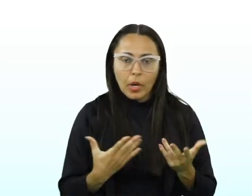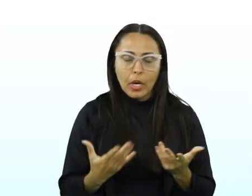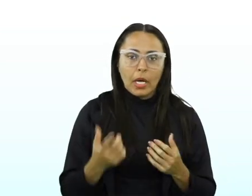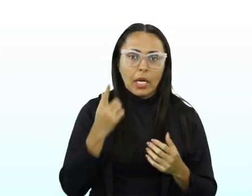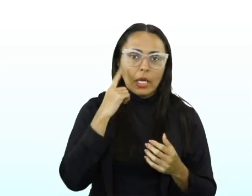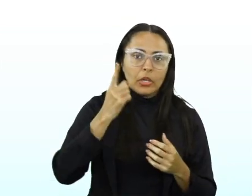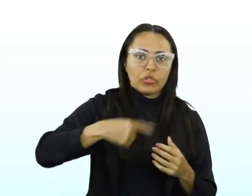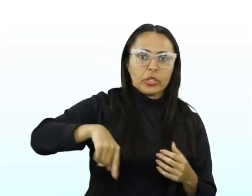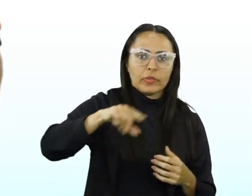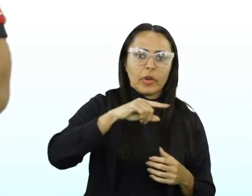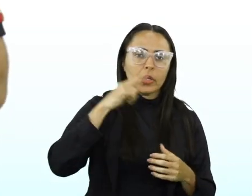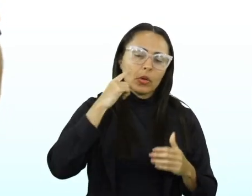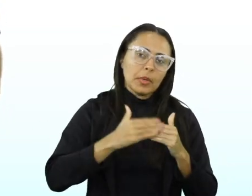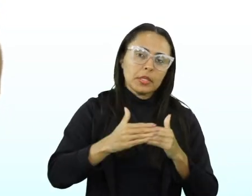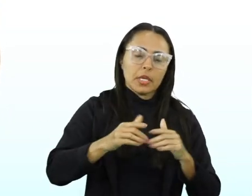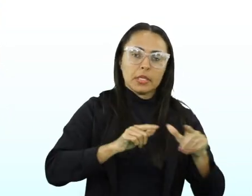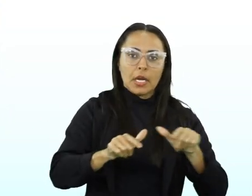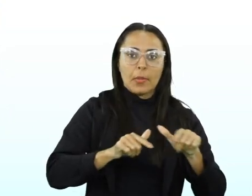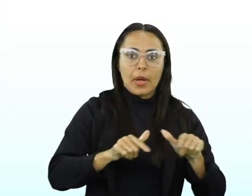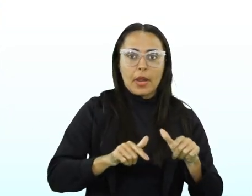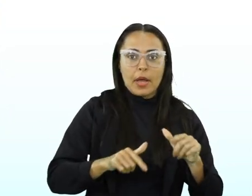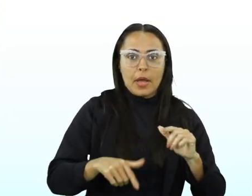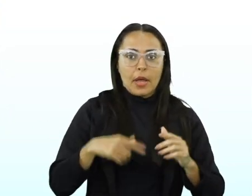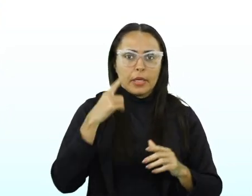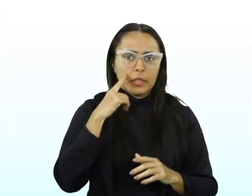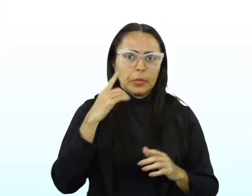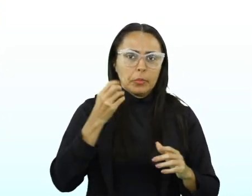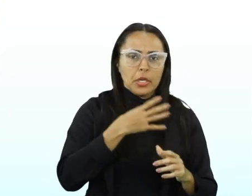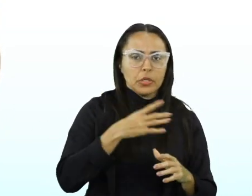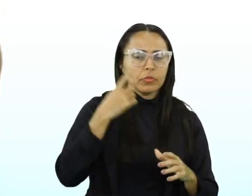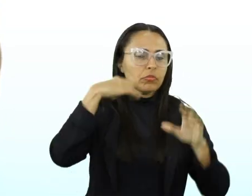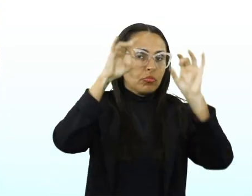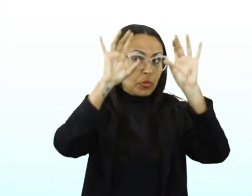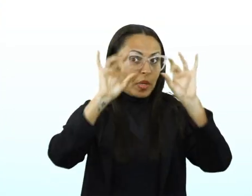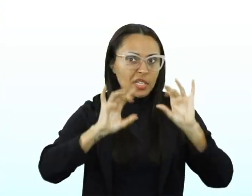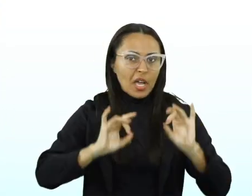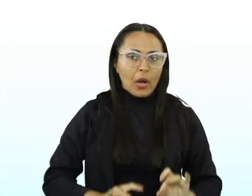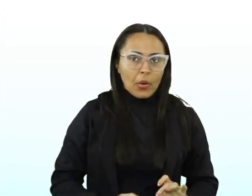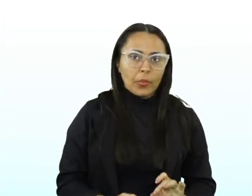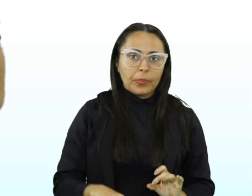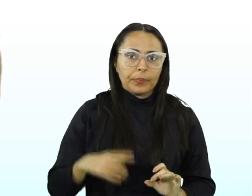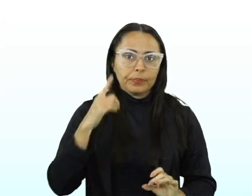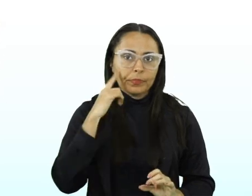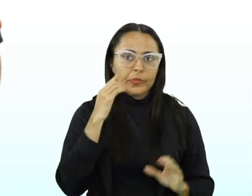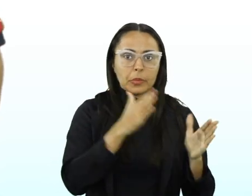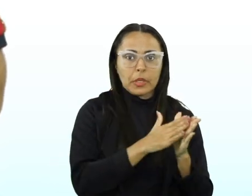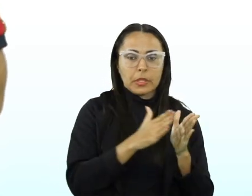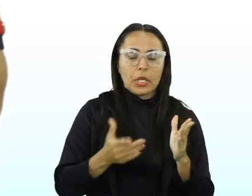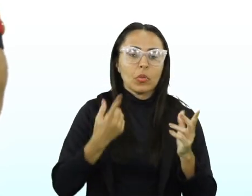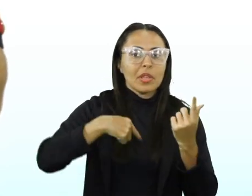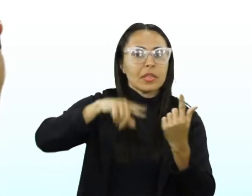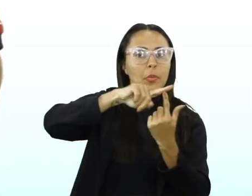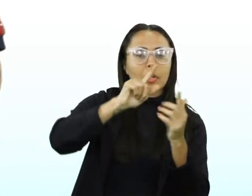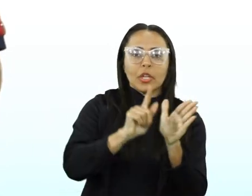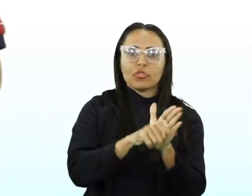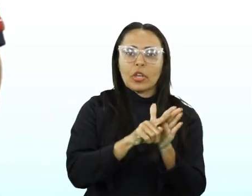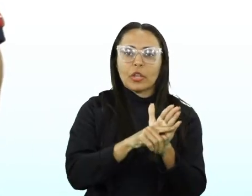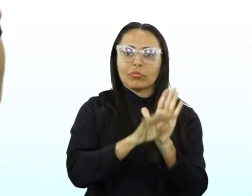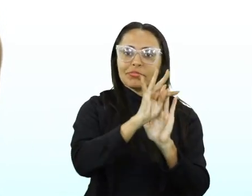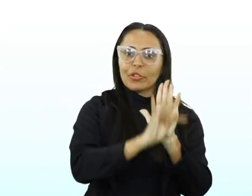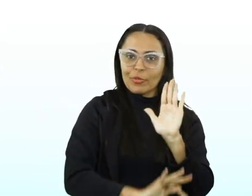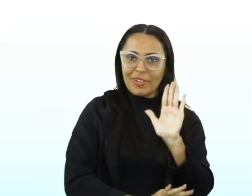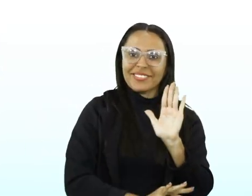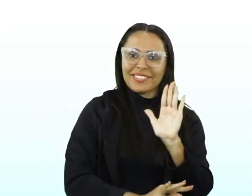a gente vai começar a trabalhar um conteúdo bem especial. É o conteúdo da tipologia e gêneros.